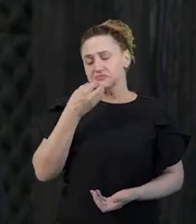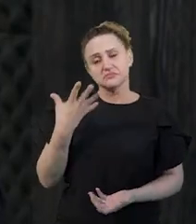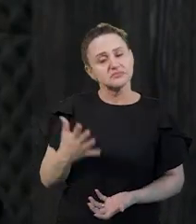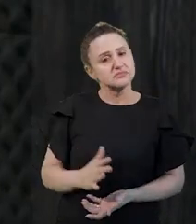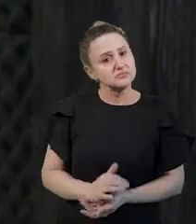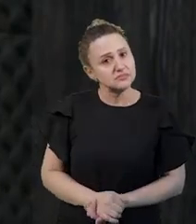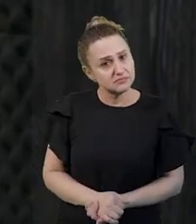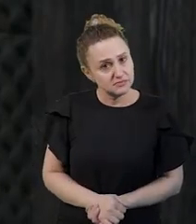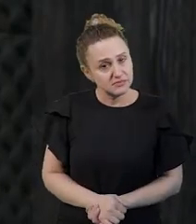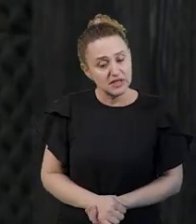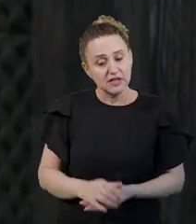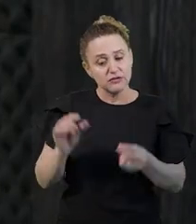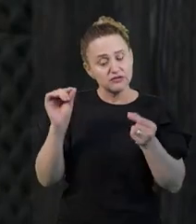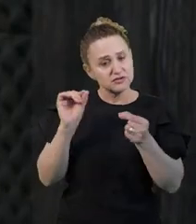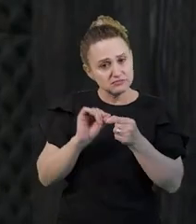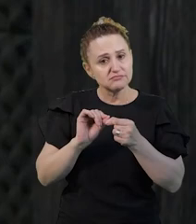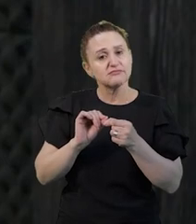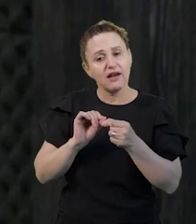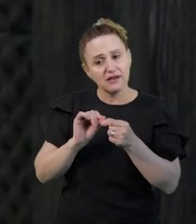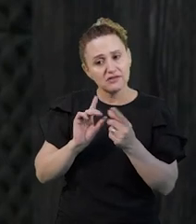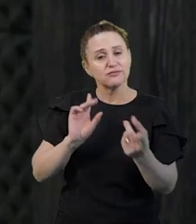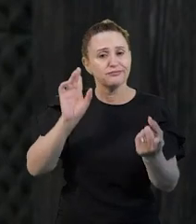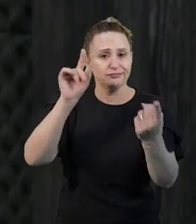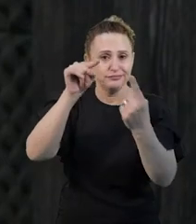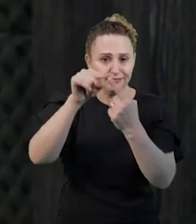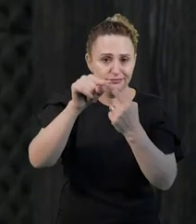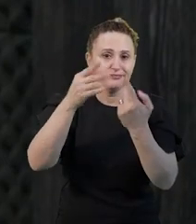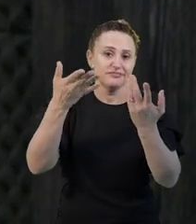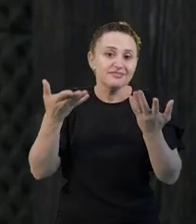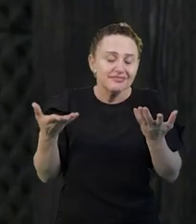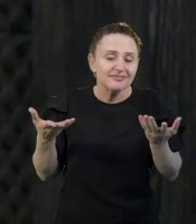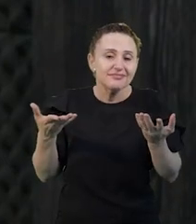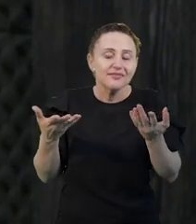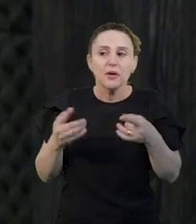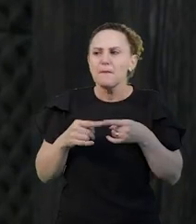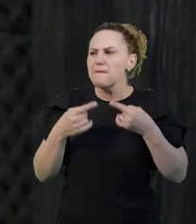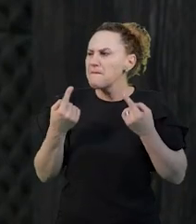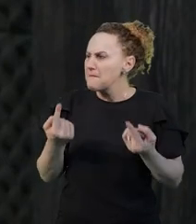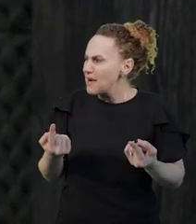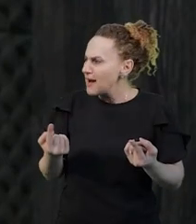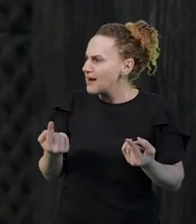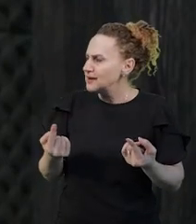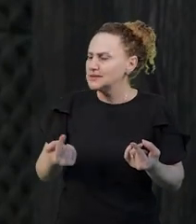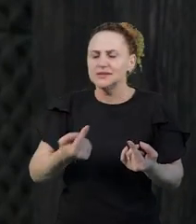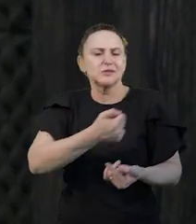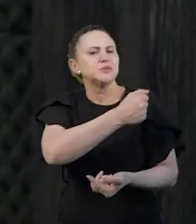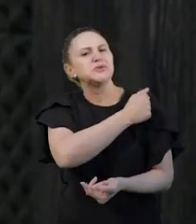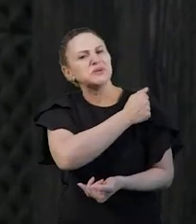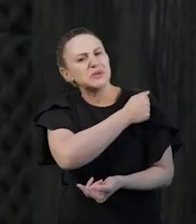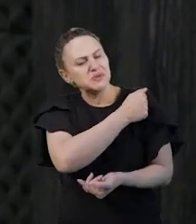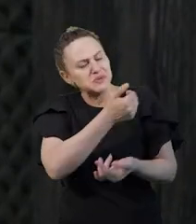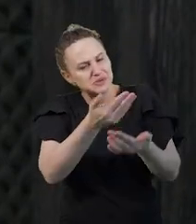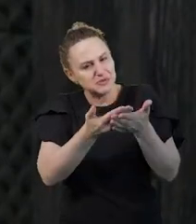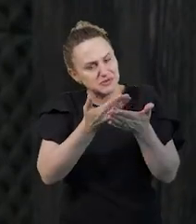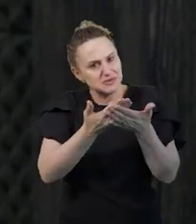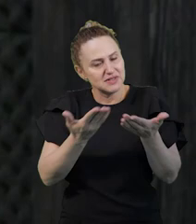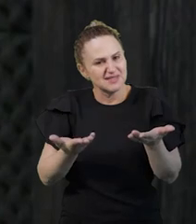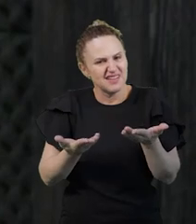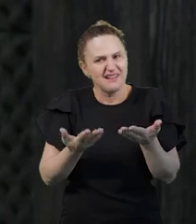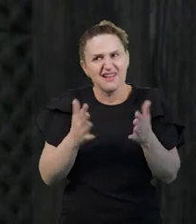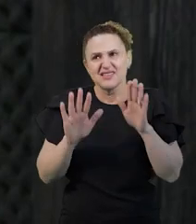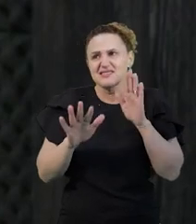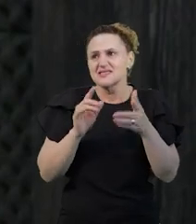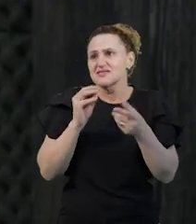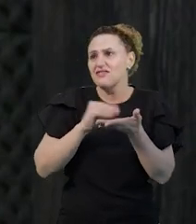Você cumpre aquele seu plano de aula, mas e sobre o ponto de vista do estudante? Quanto faltou para ele? Talvez ele não estava interessado, talvez